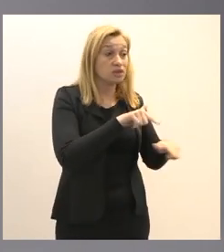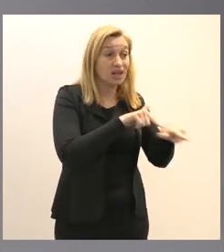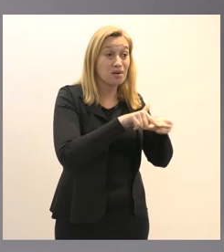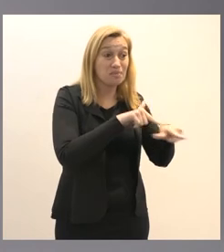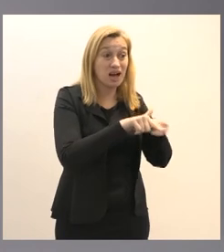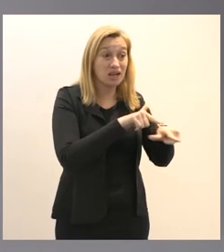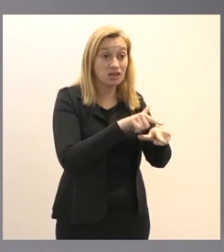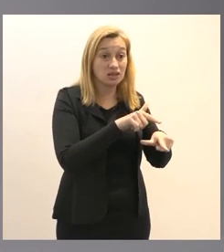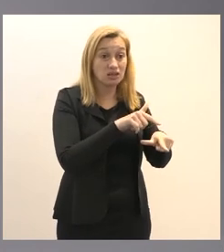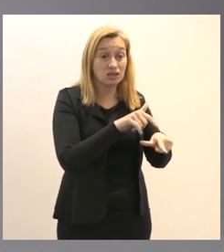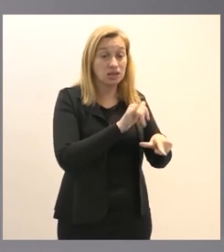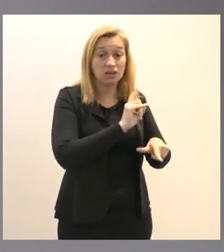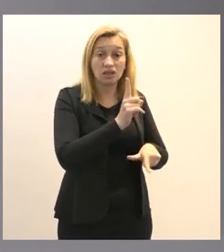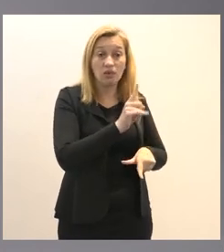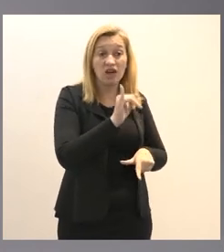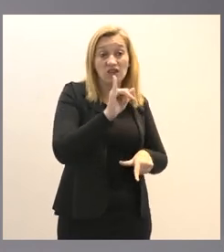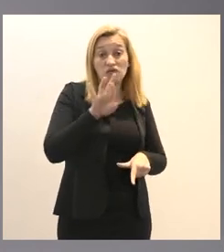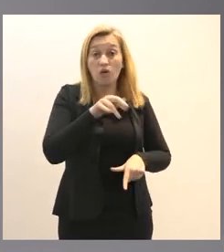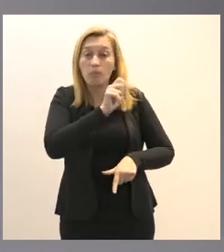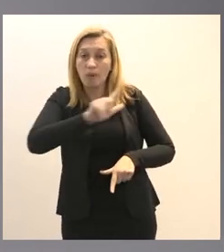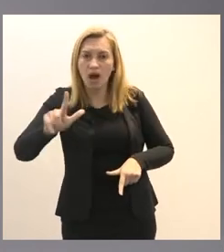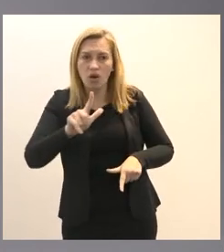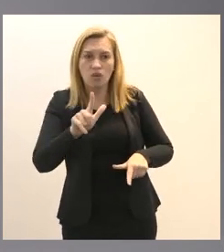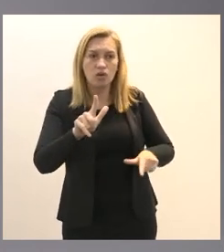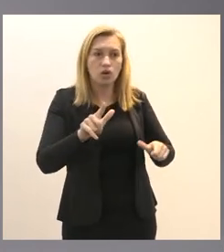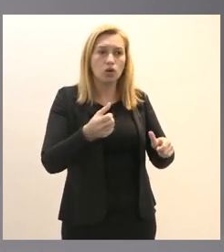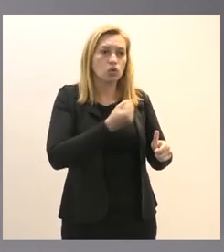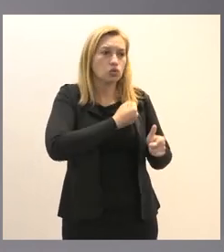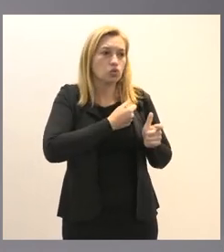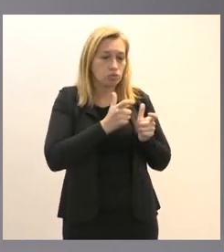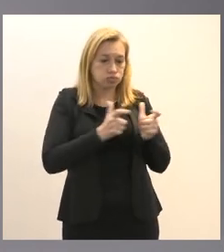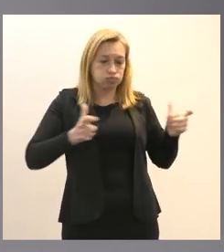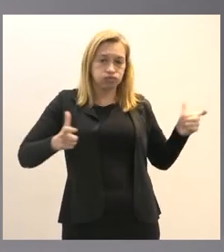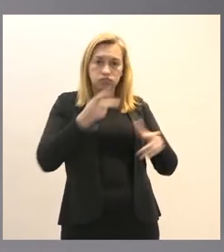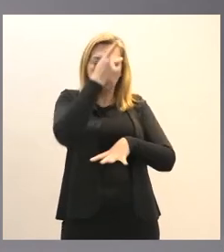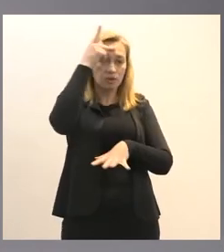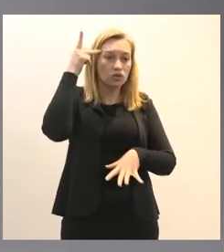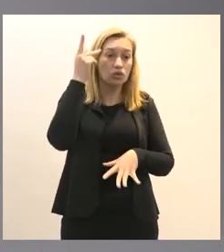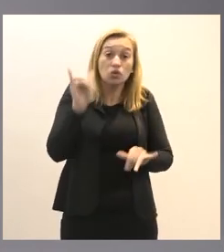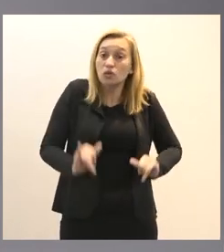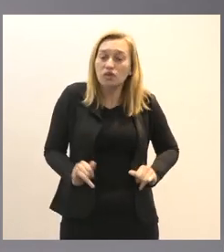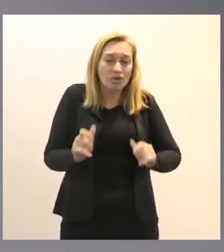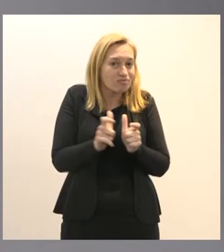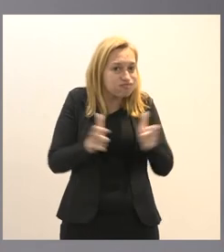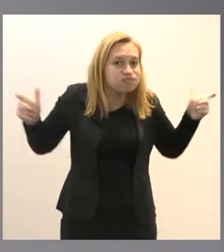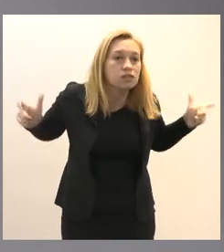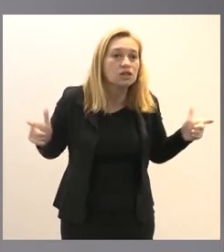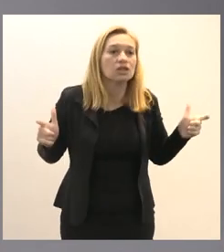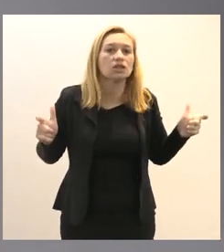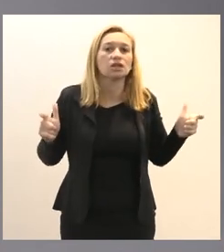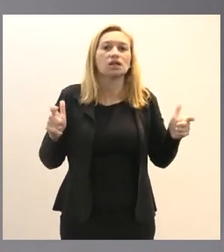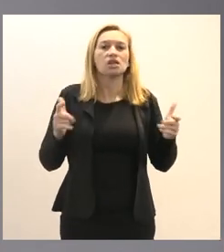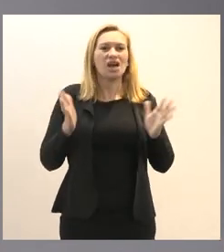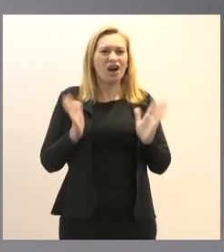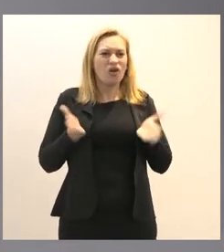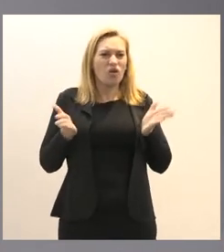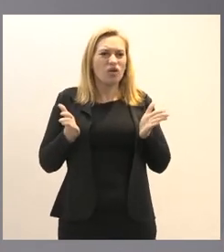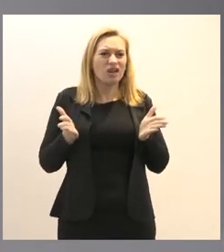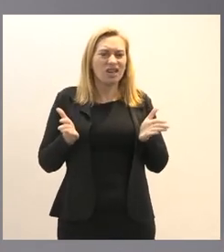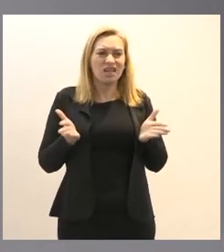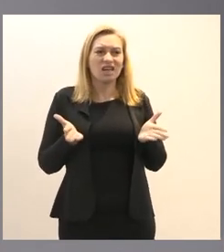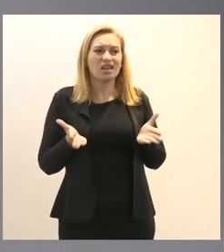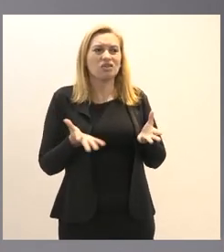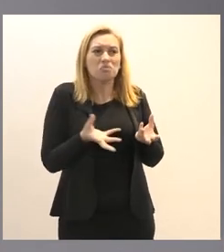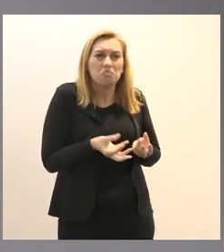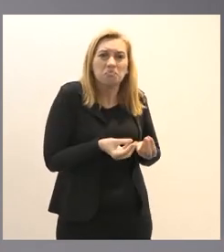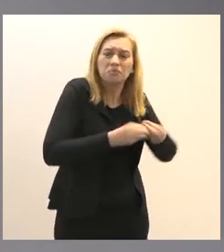população de rua crescendo o sofrimento é muito grande para que eles agora venham ainda com uma tentativa de inviabilizar